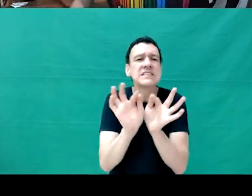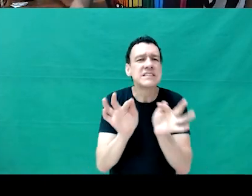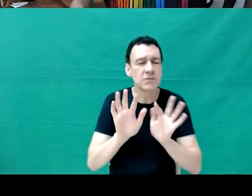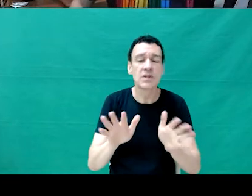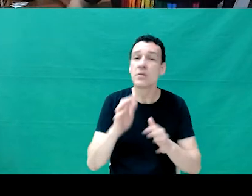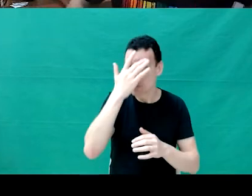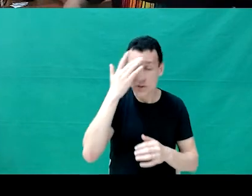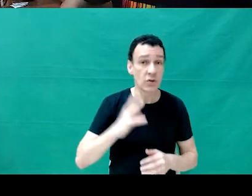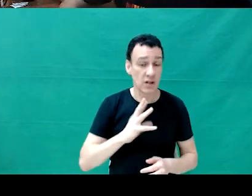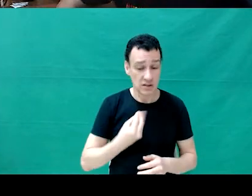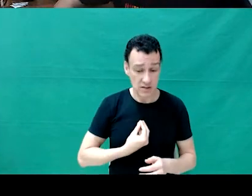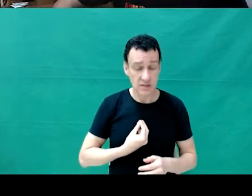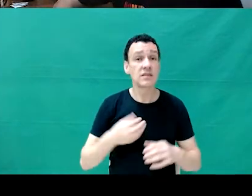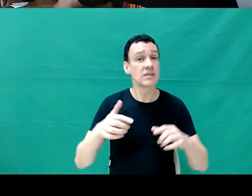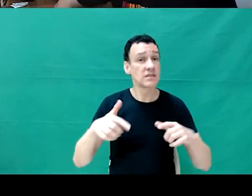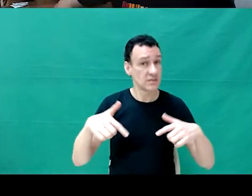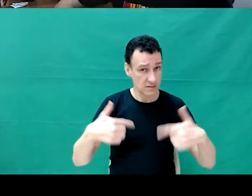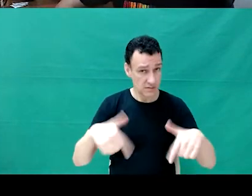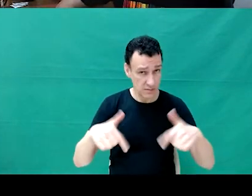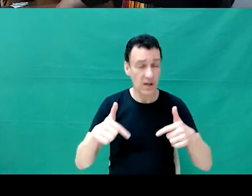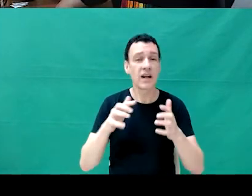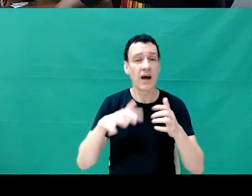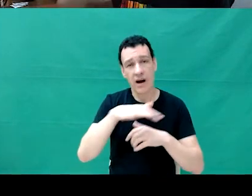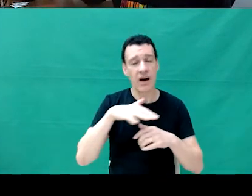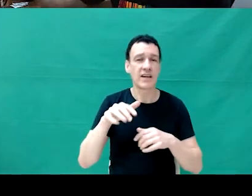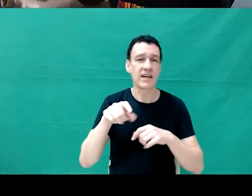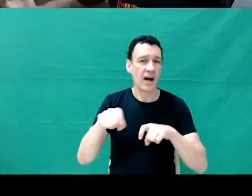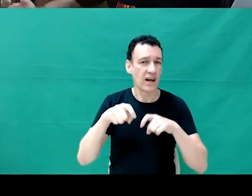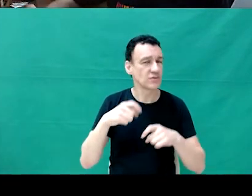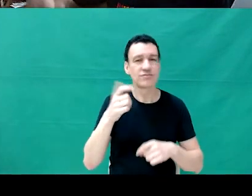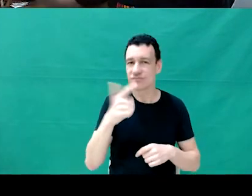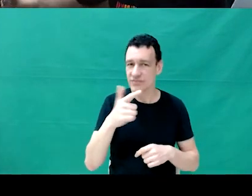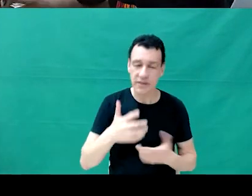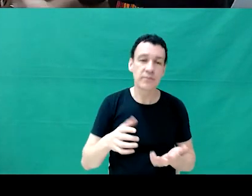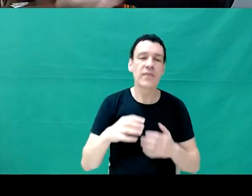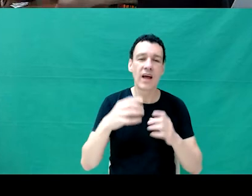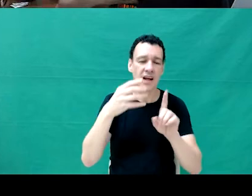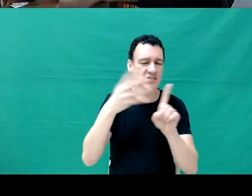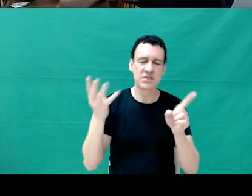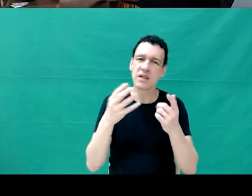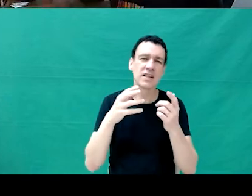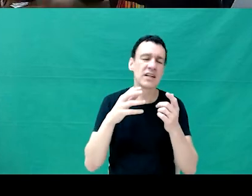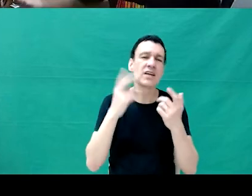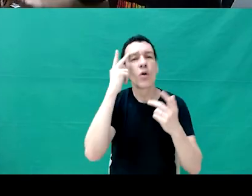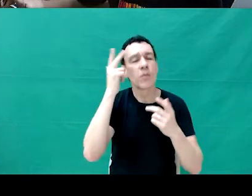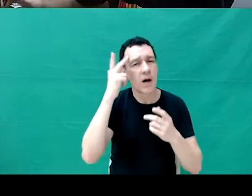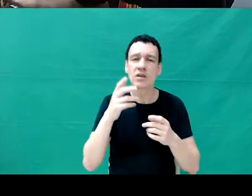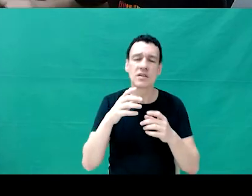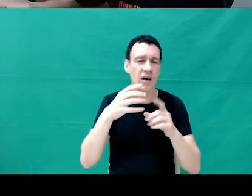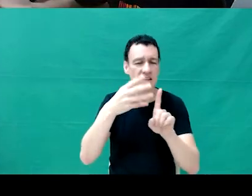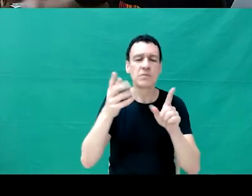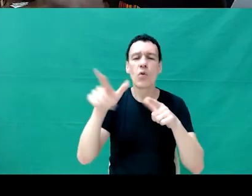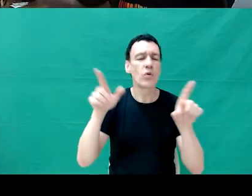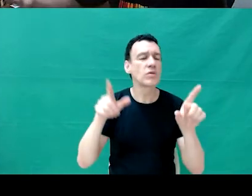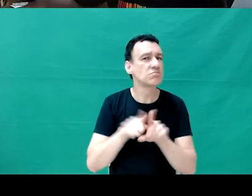trabalha com agro. LGBTs, assim, também não tem muito. Eu não conheço muitos outros